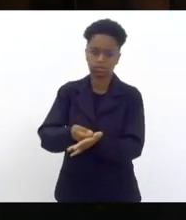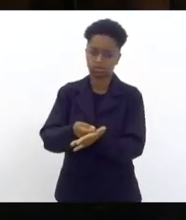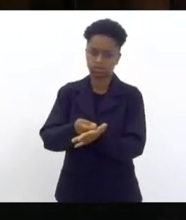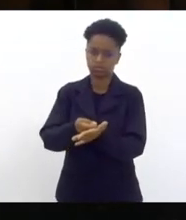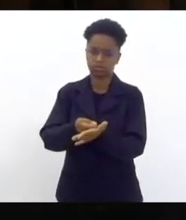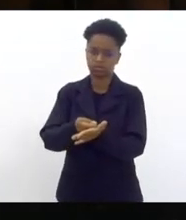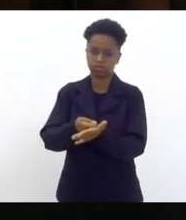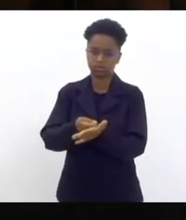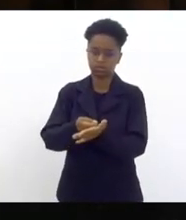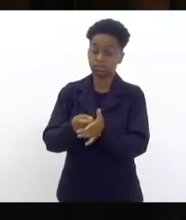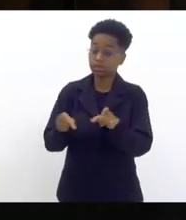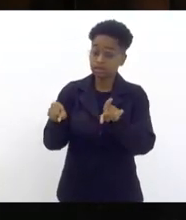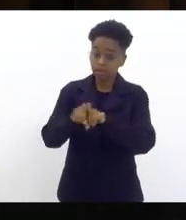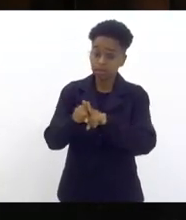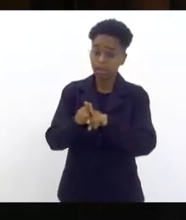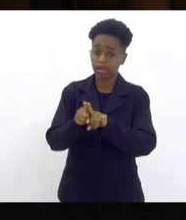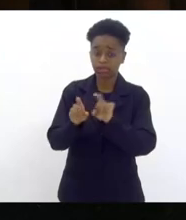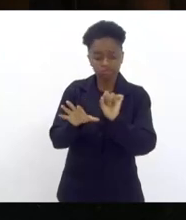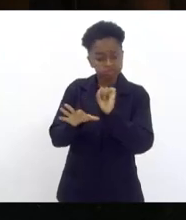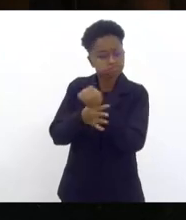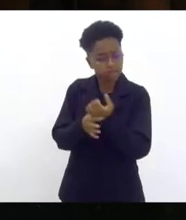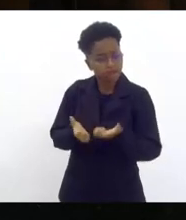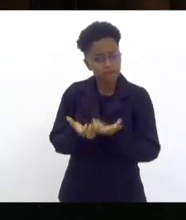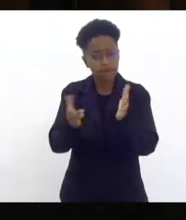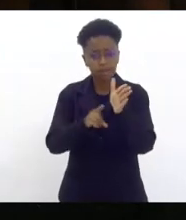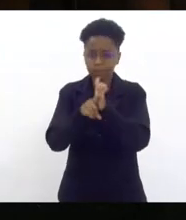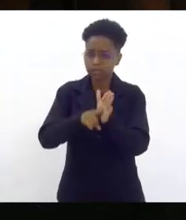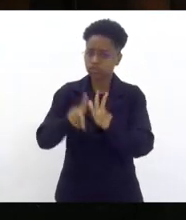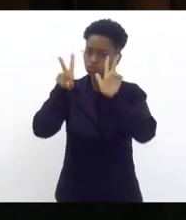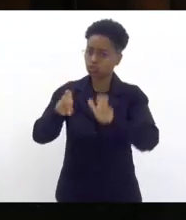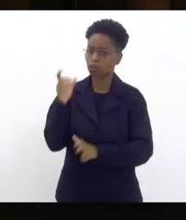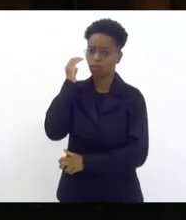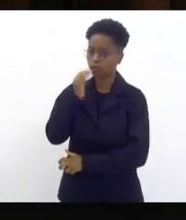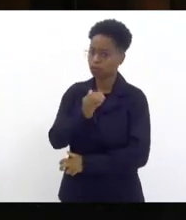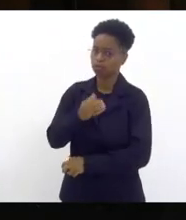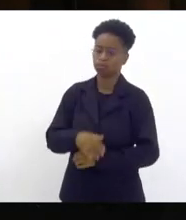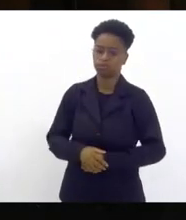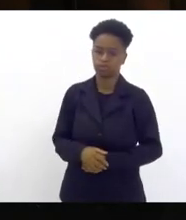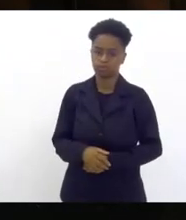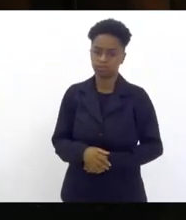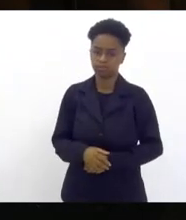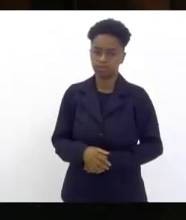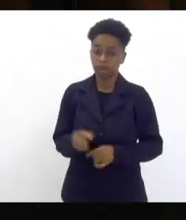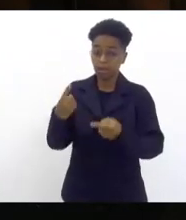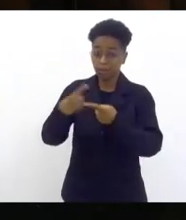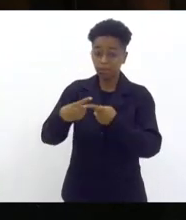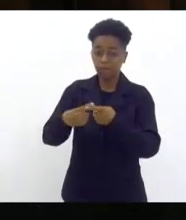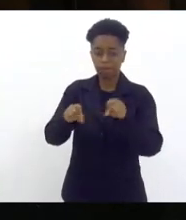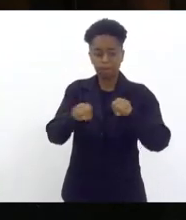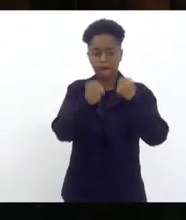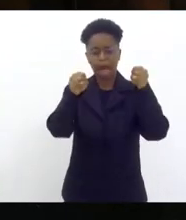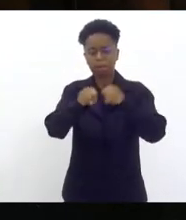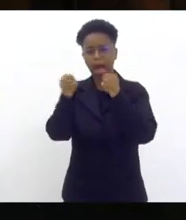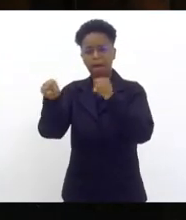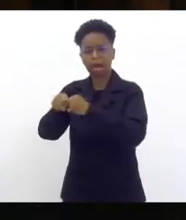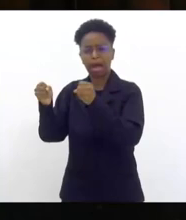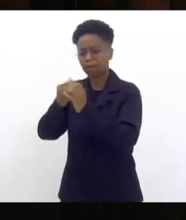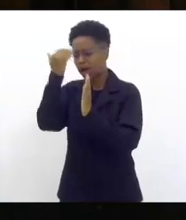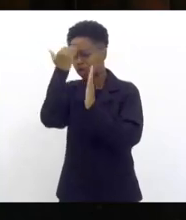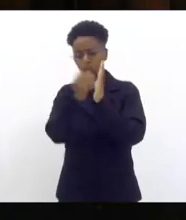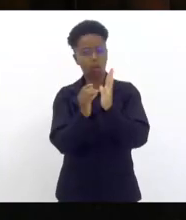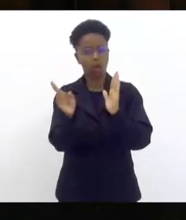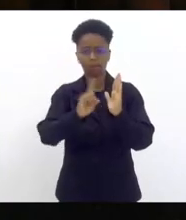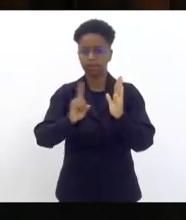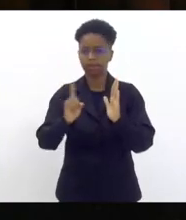também de garantir investigações sobre esse governador que viola toda a possibilidade